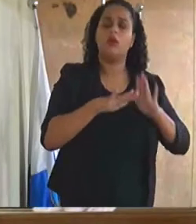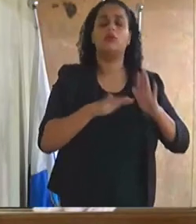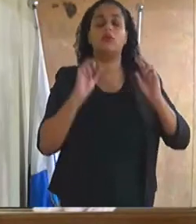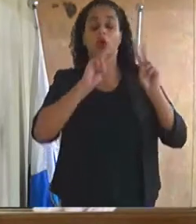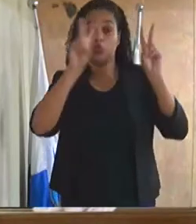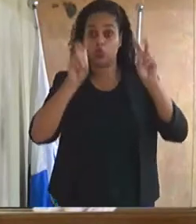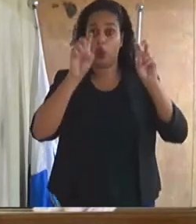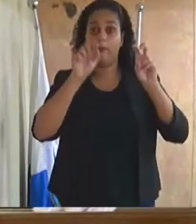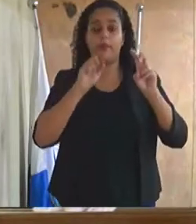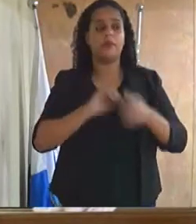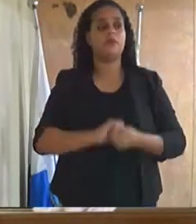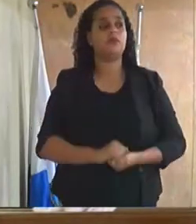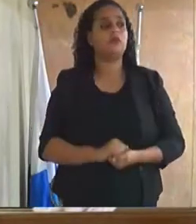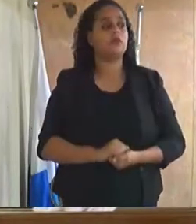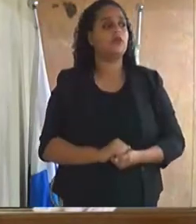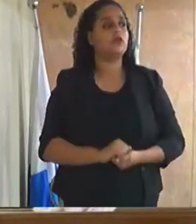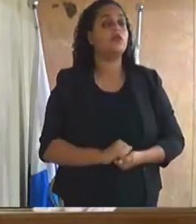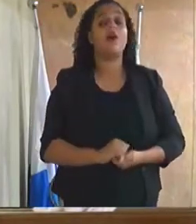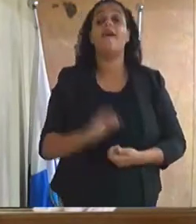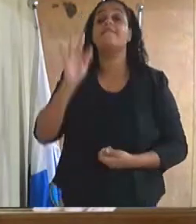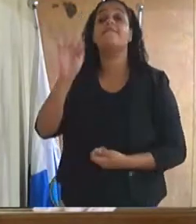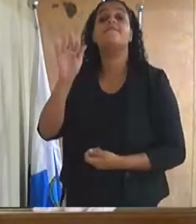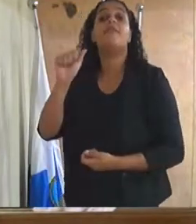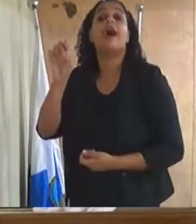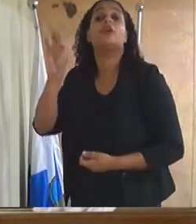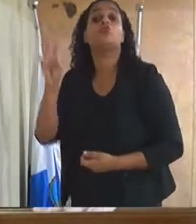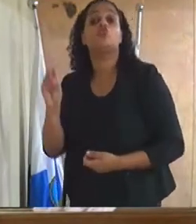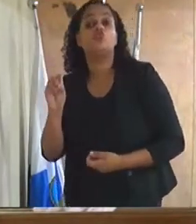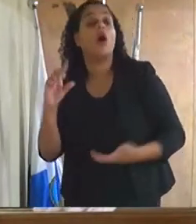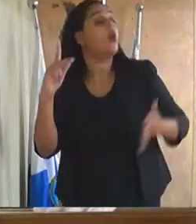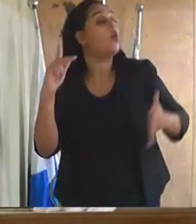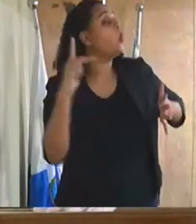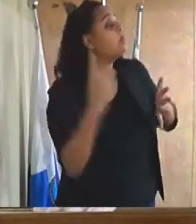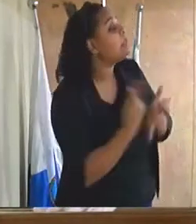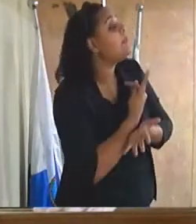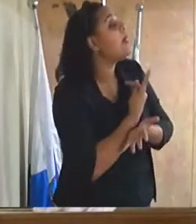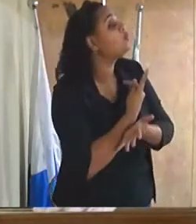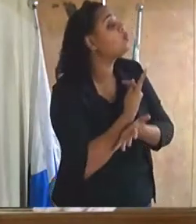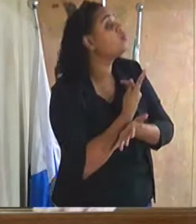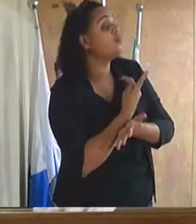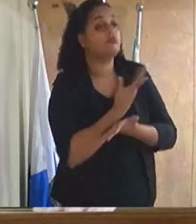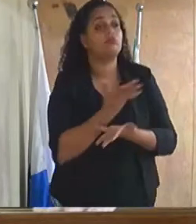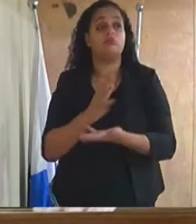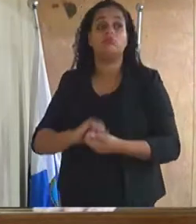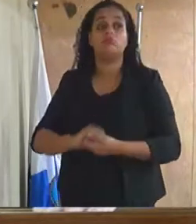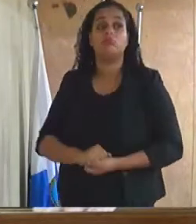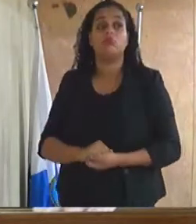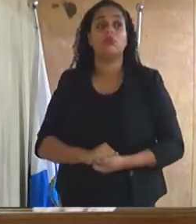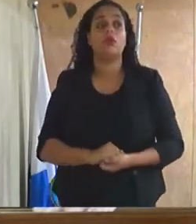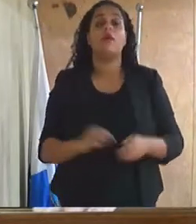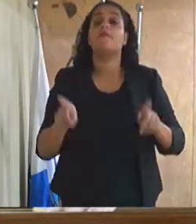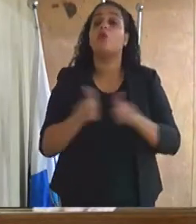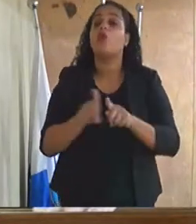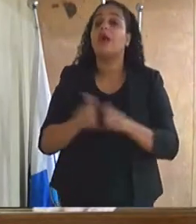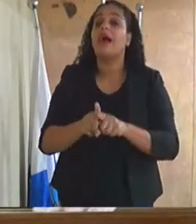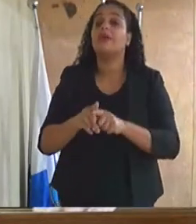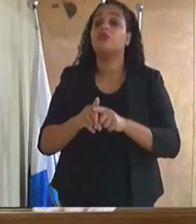fatos colocados pela imprensa